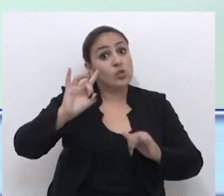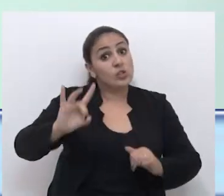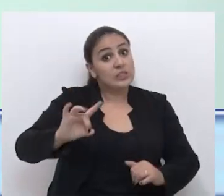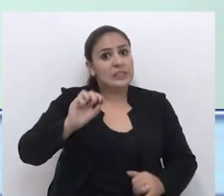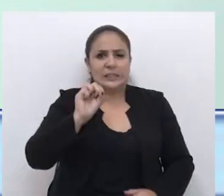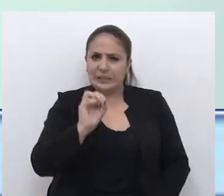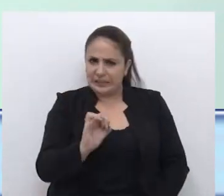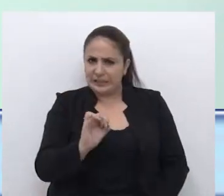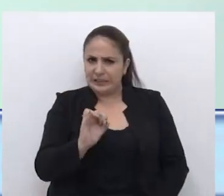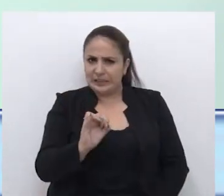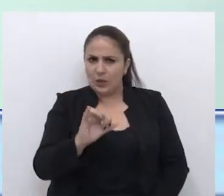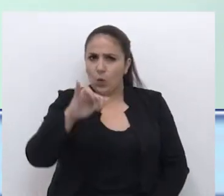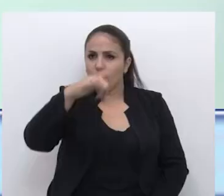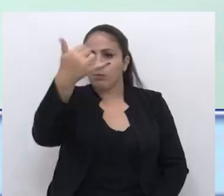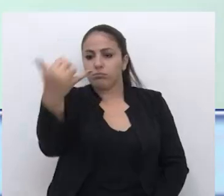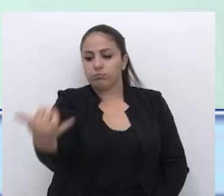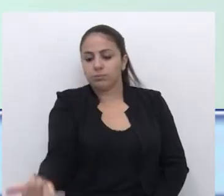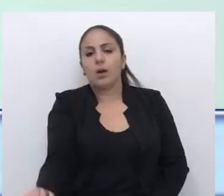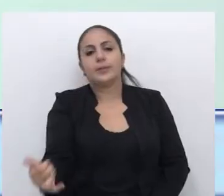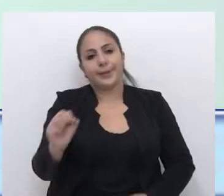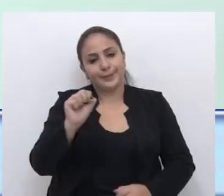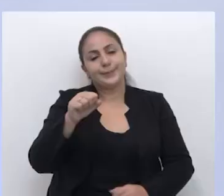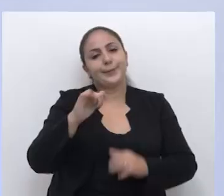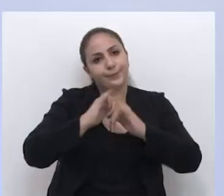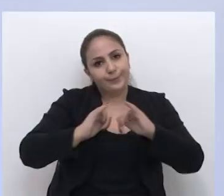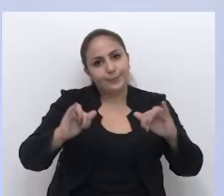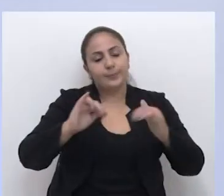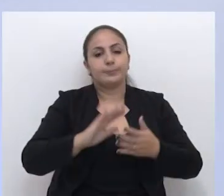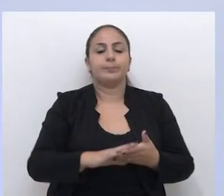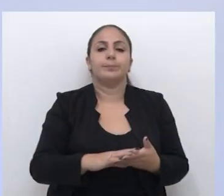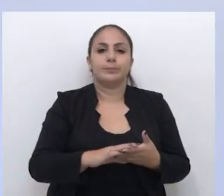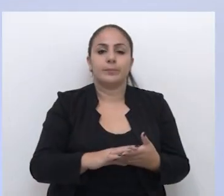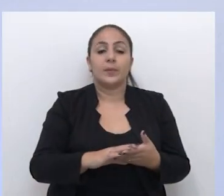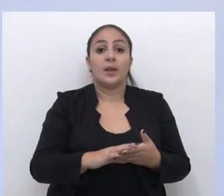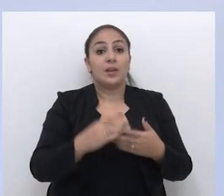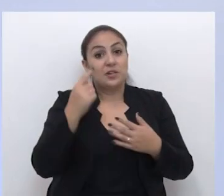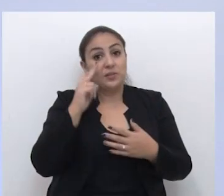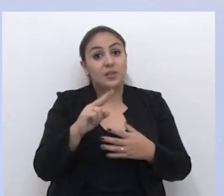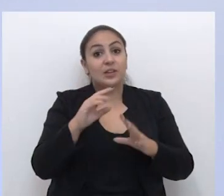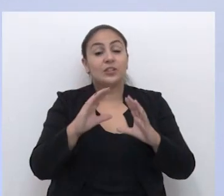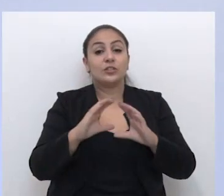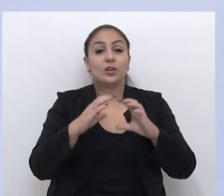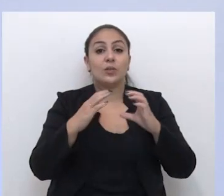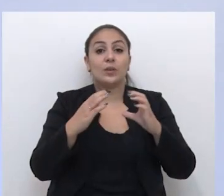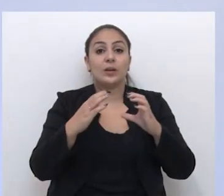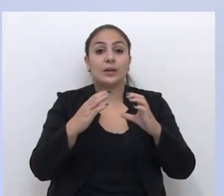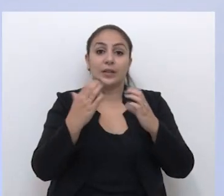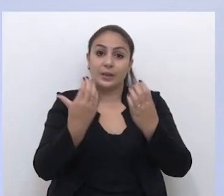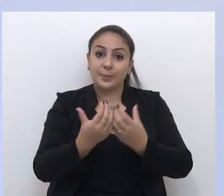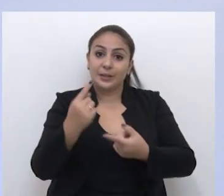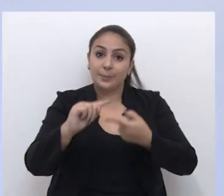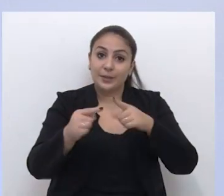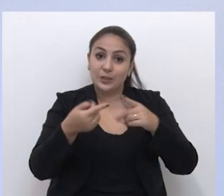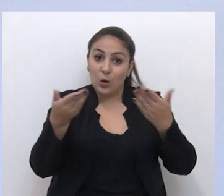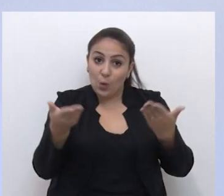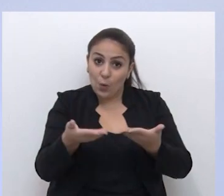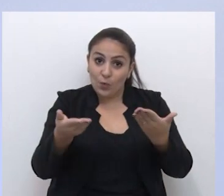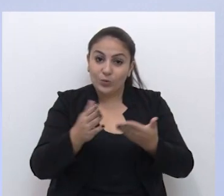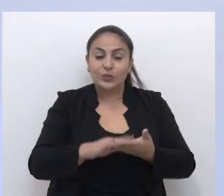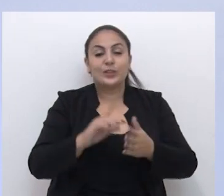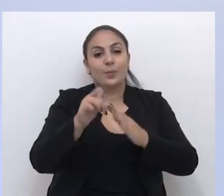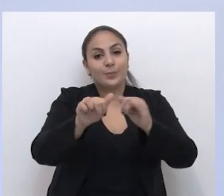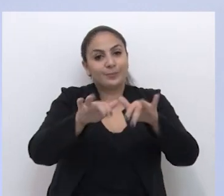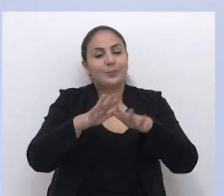A gente tem que ter isso em mente, né? Parece que o que vende é a tragédia. Assista ao Câmara Debate hoje, logo após a sessão